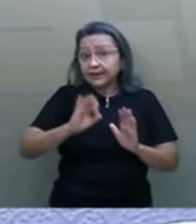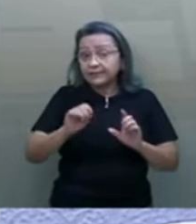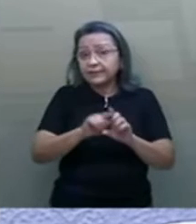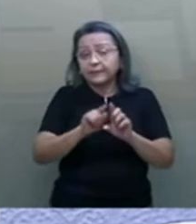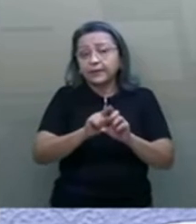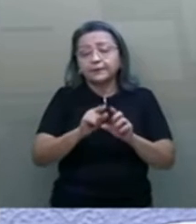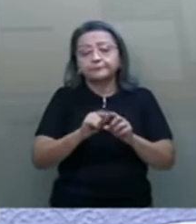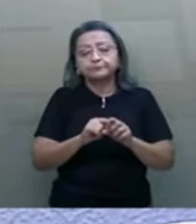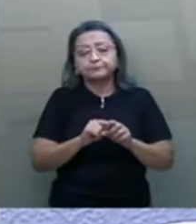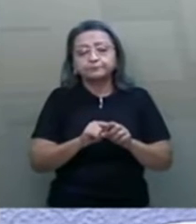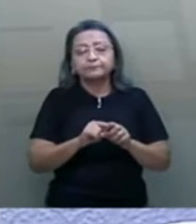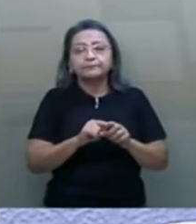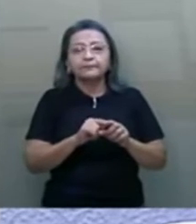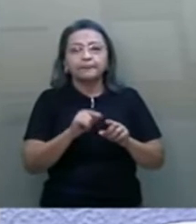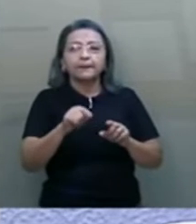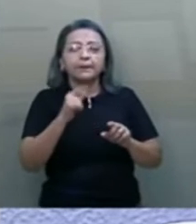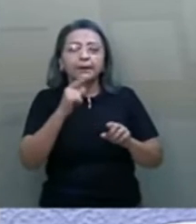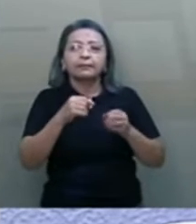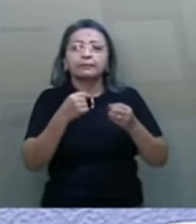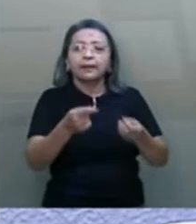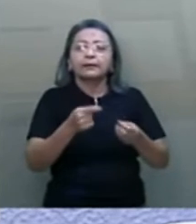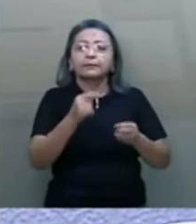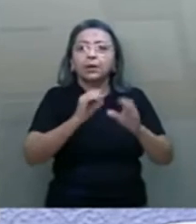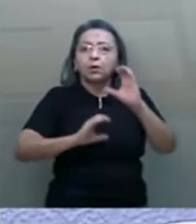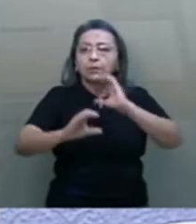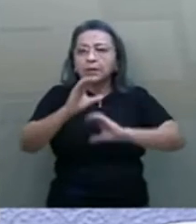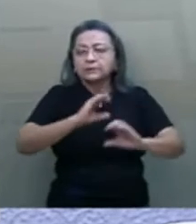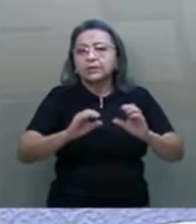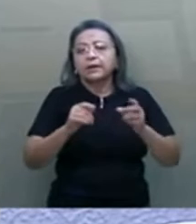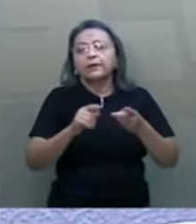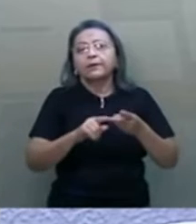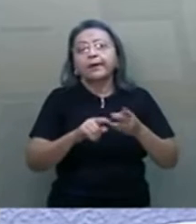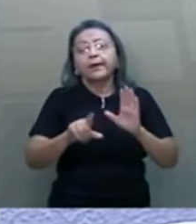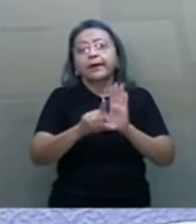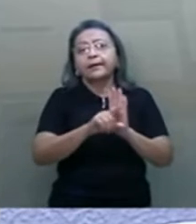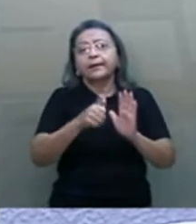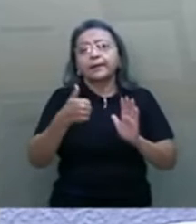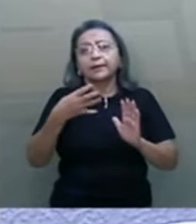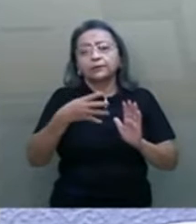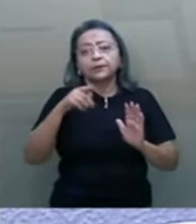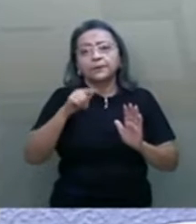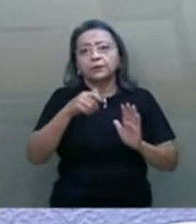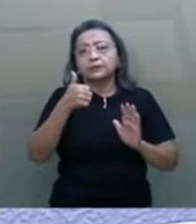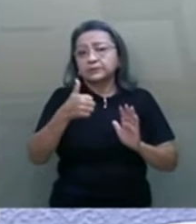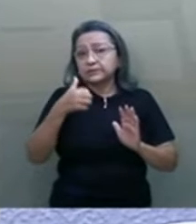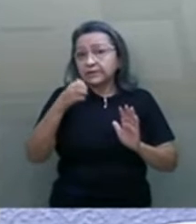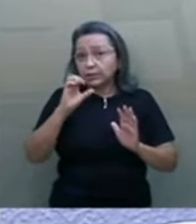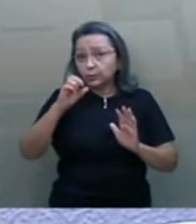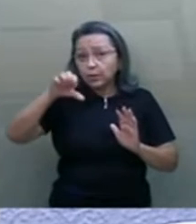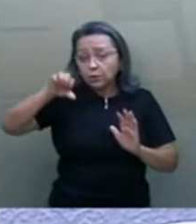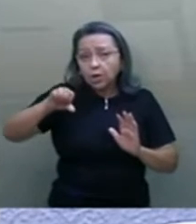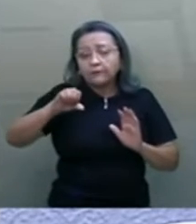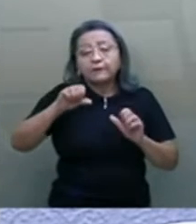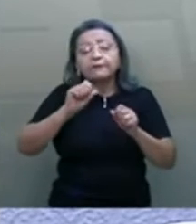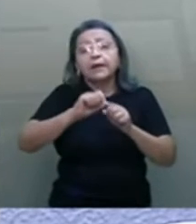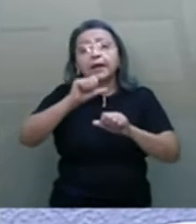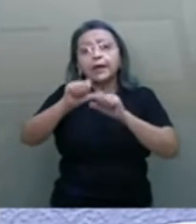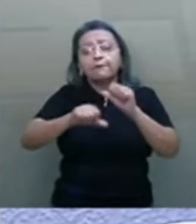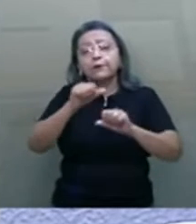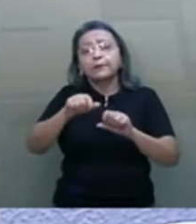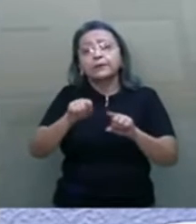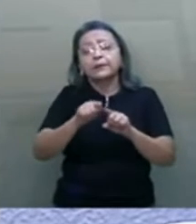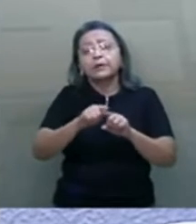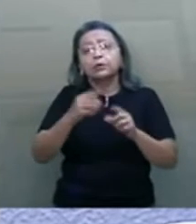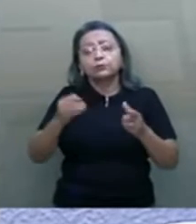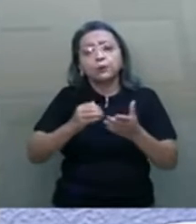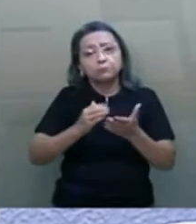radiodifusão pública das estações de comunicação máquina a máquina, a Lei nº 14.109, que fez a reforma do FUSTE e hoje